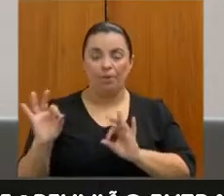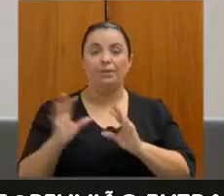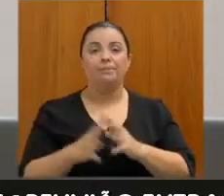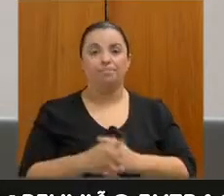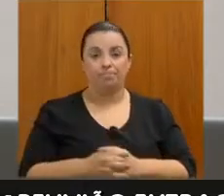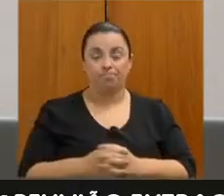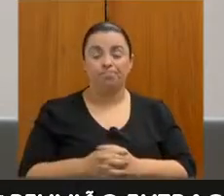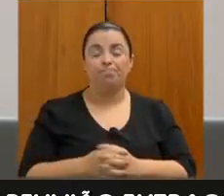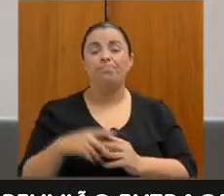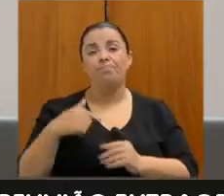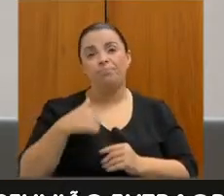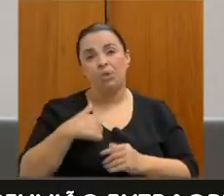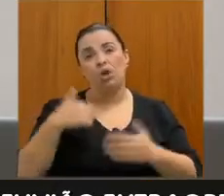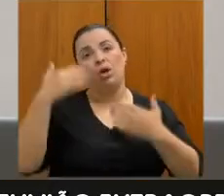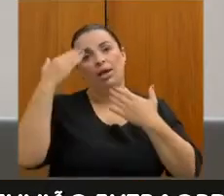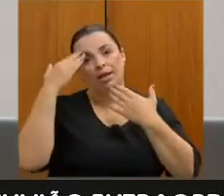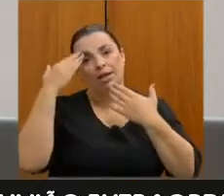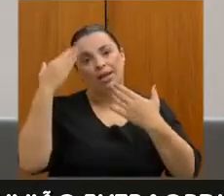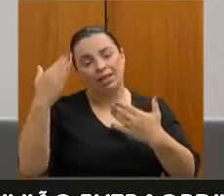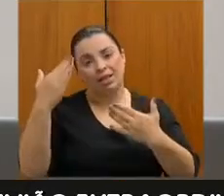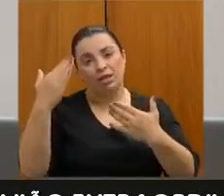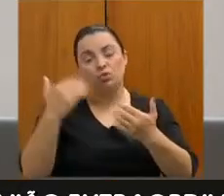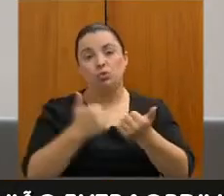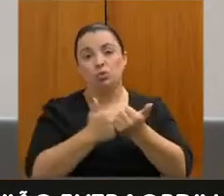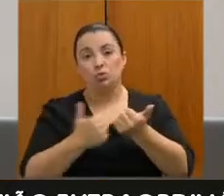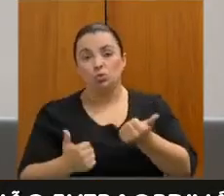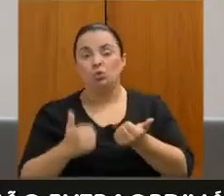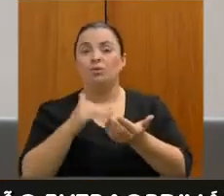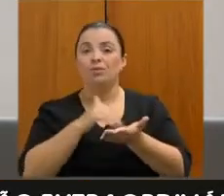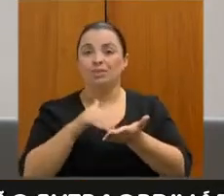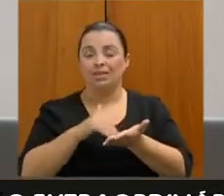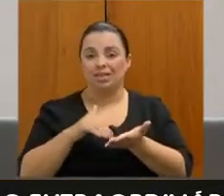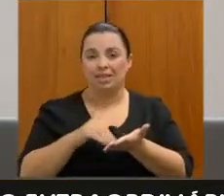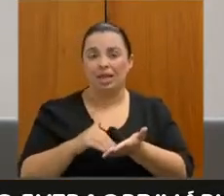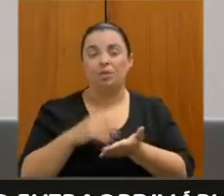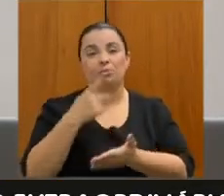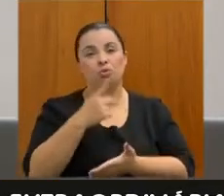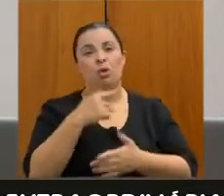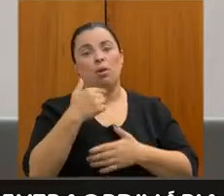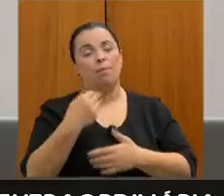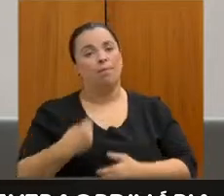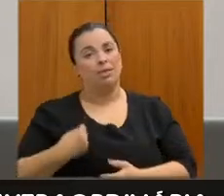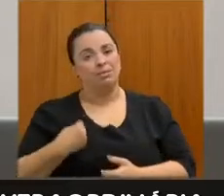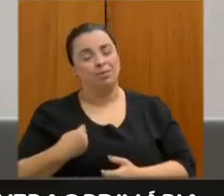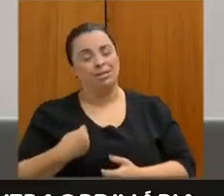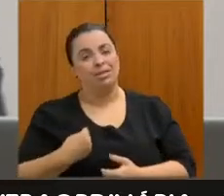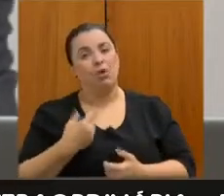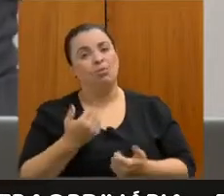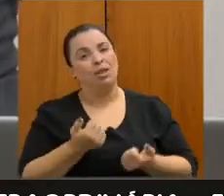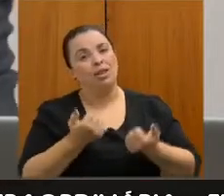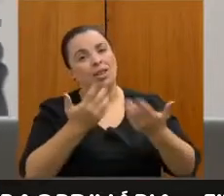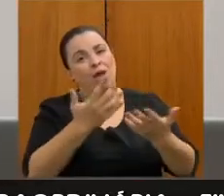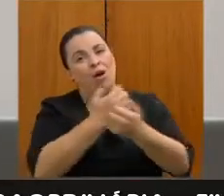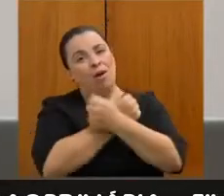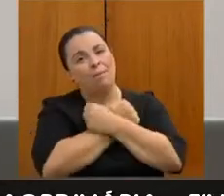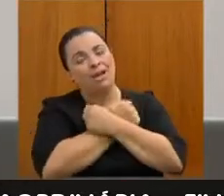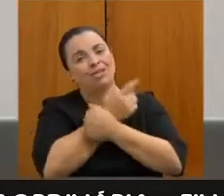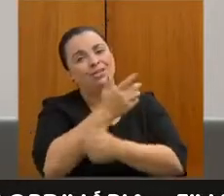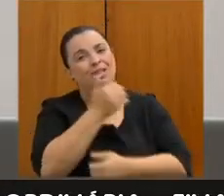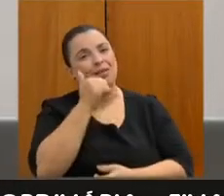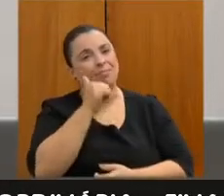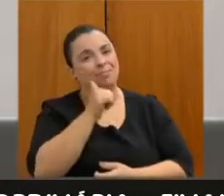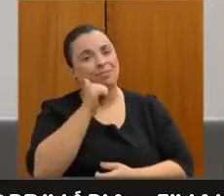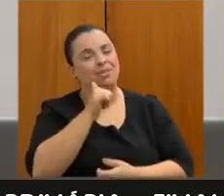Quero aqui agradecer nosso subsecretário também pela sua participação. Leve um abraço à nossa secretária,